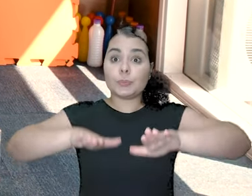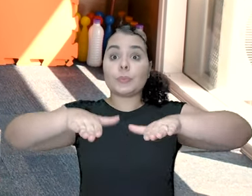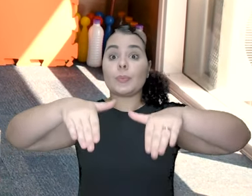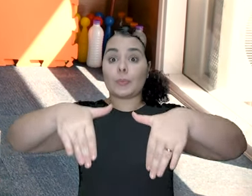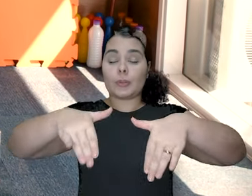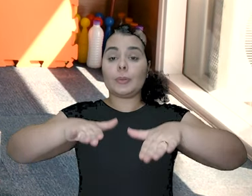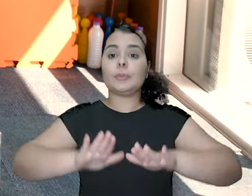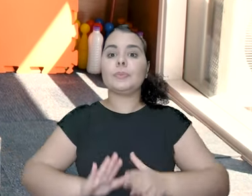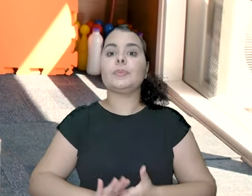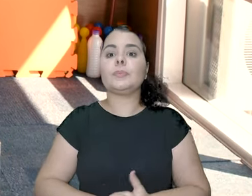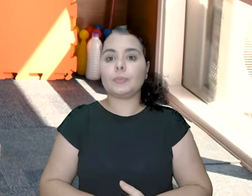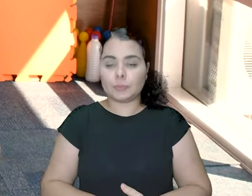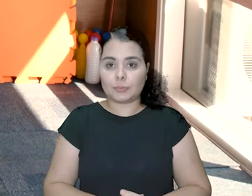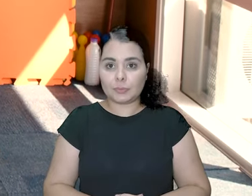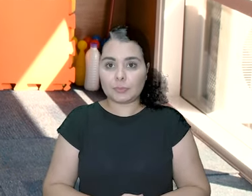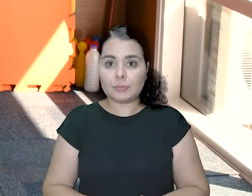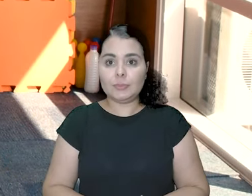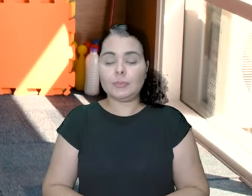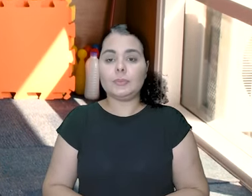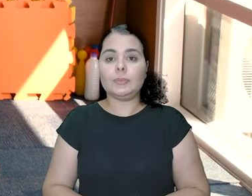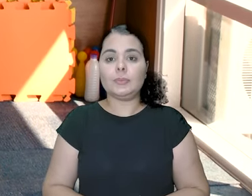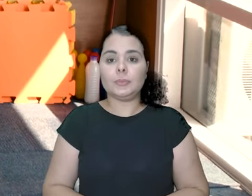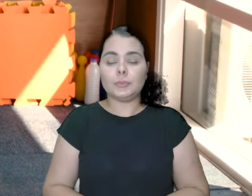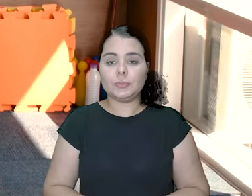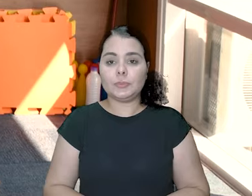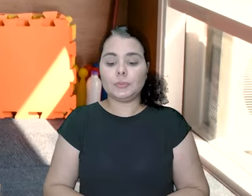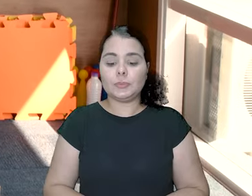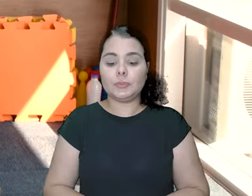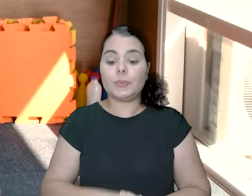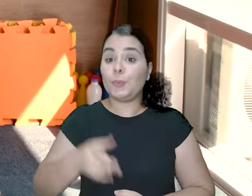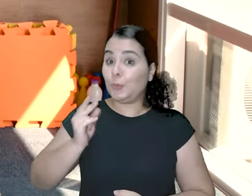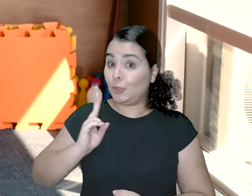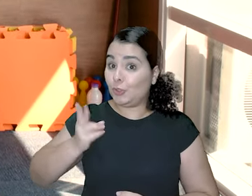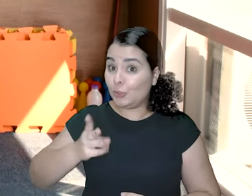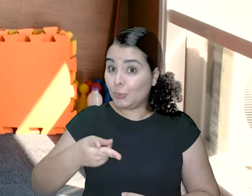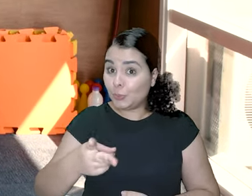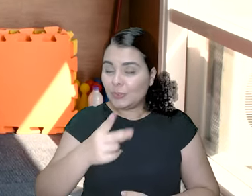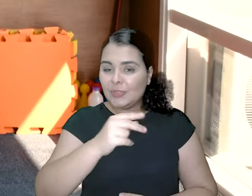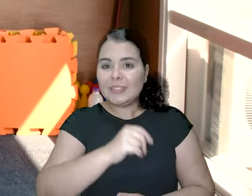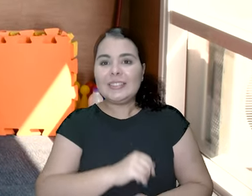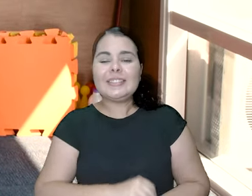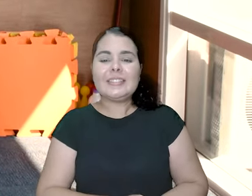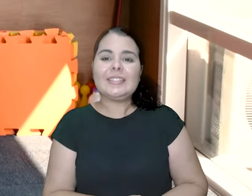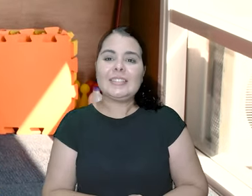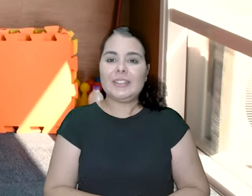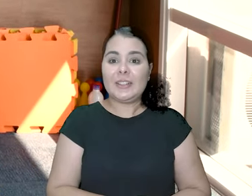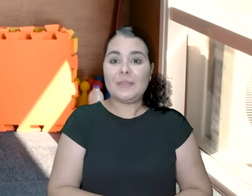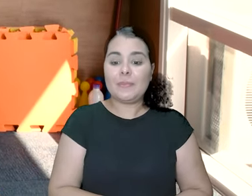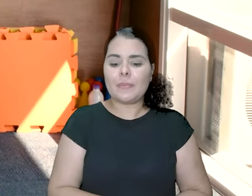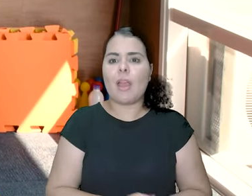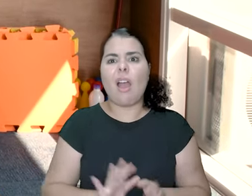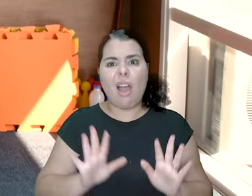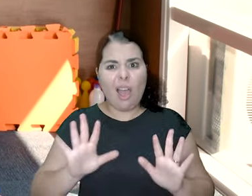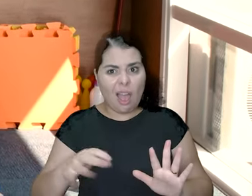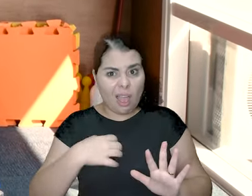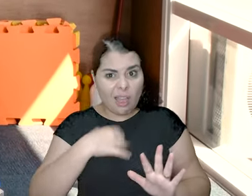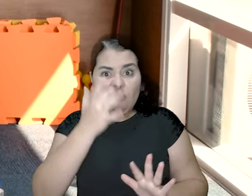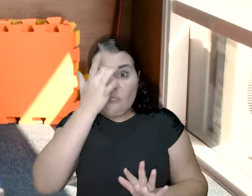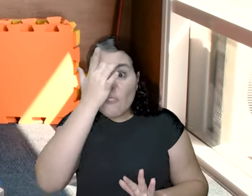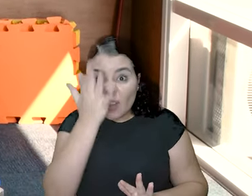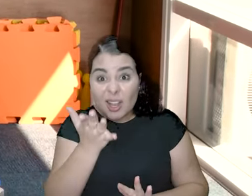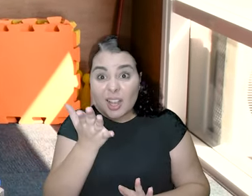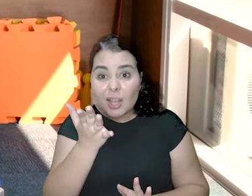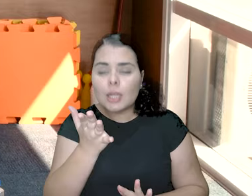você ver. Que eu estou tirando os calcanhares do chão. Continua. Continua.